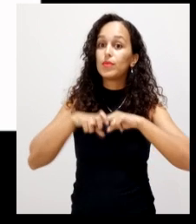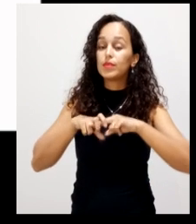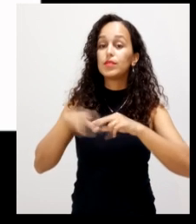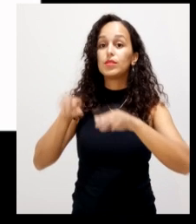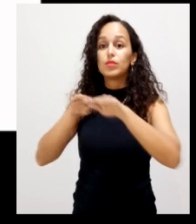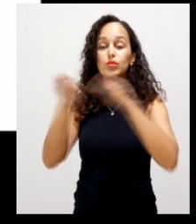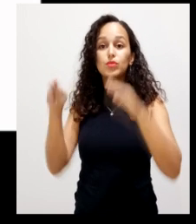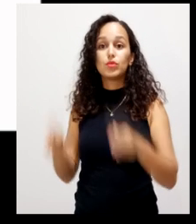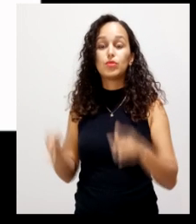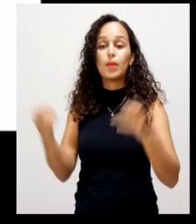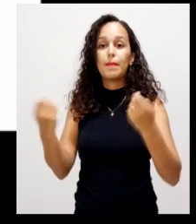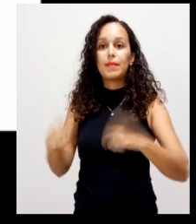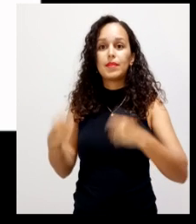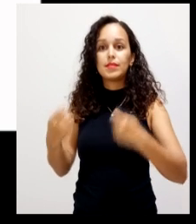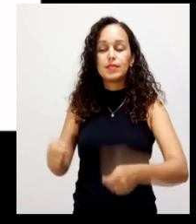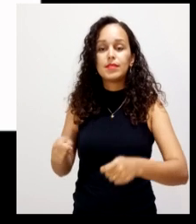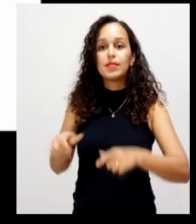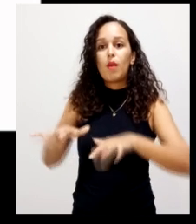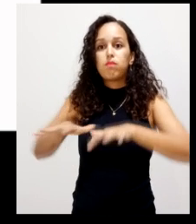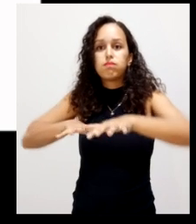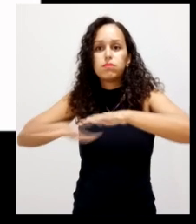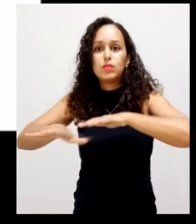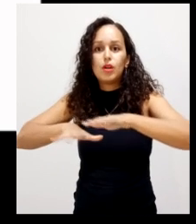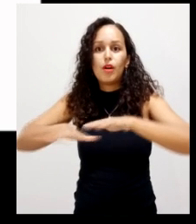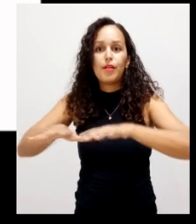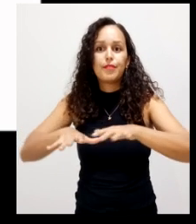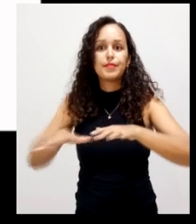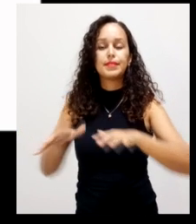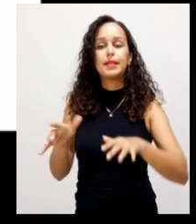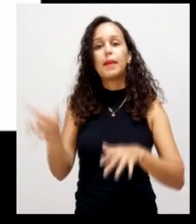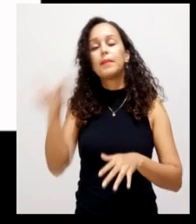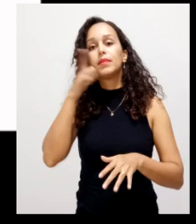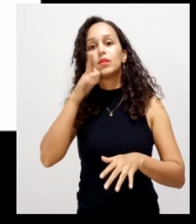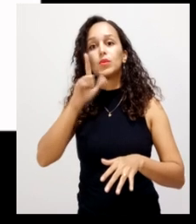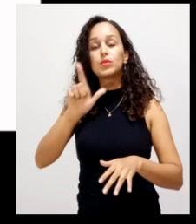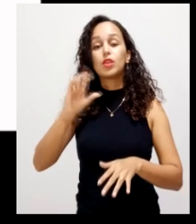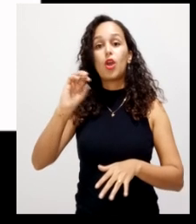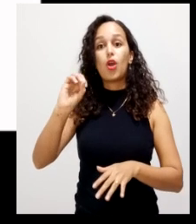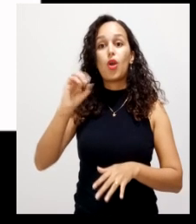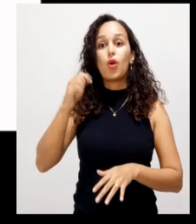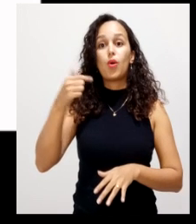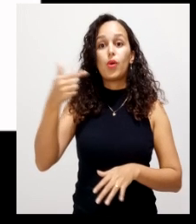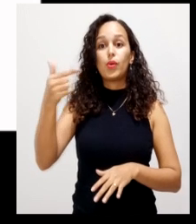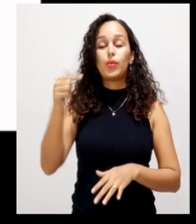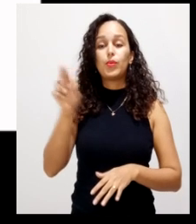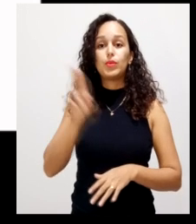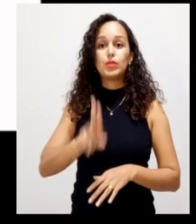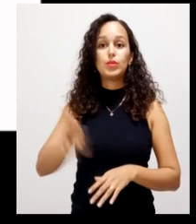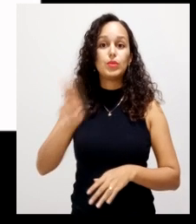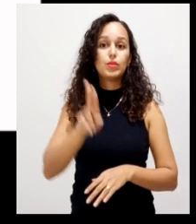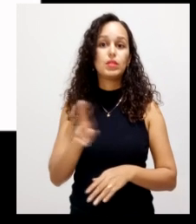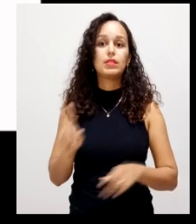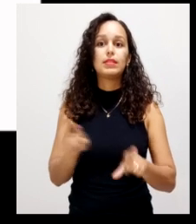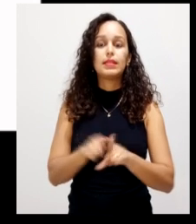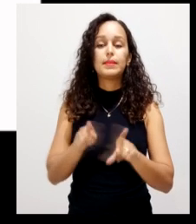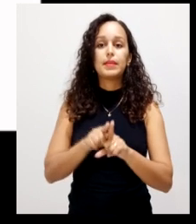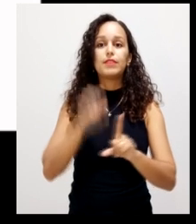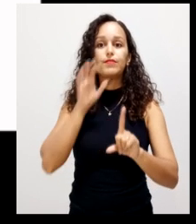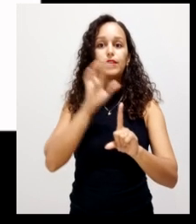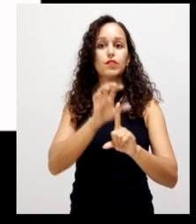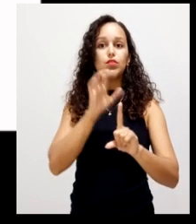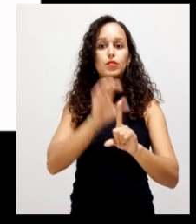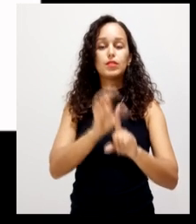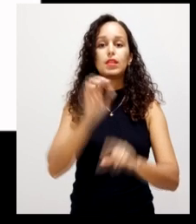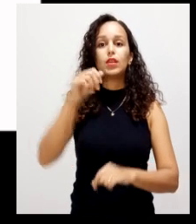a decomposição ocorra da forma aeróbica. Uma outra questão também eles vão influenciar no